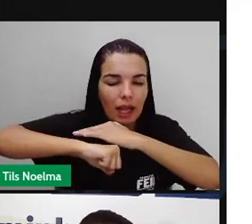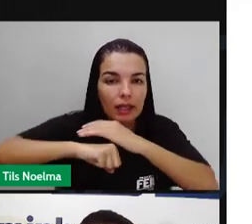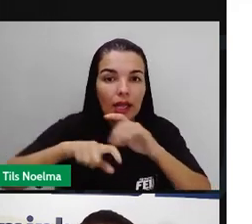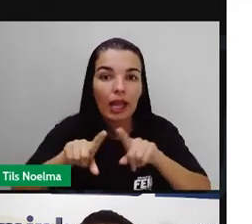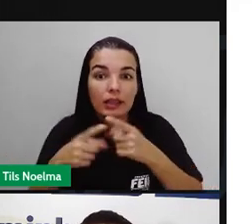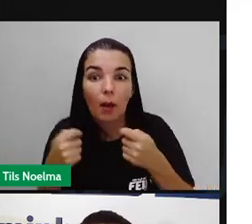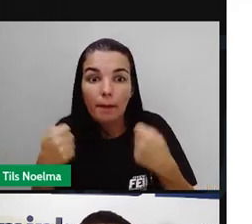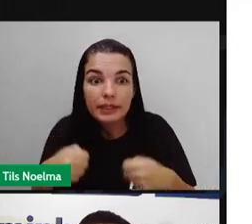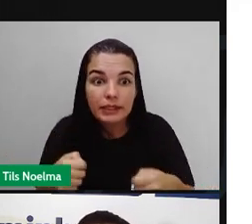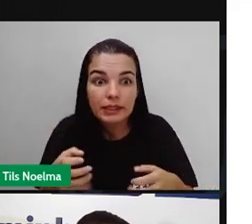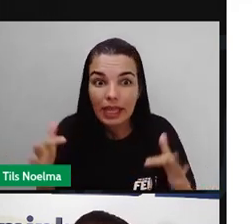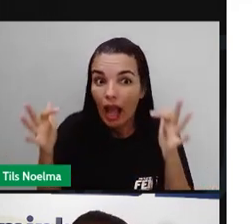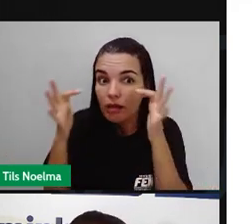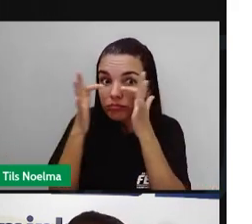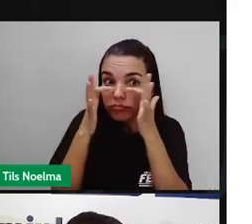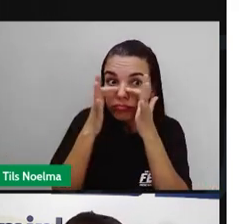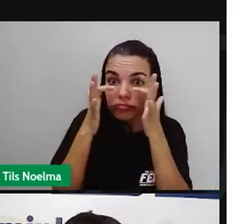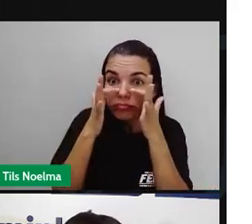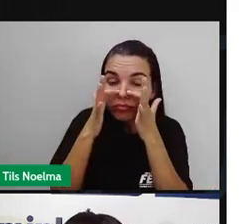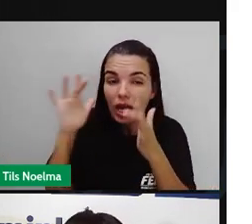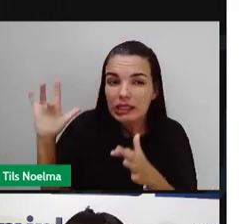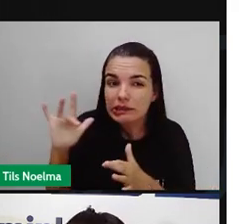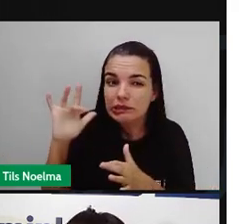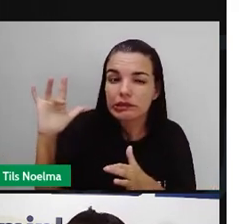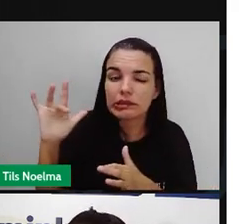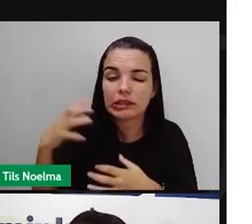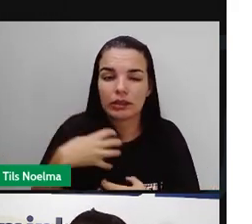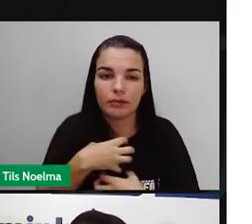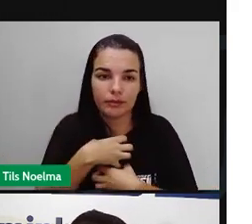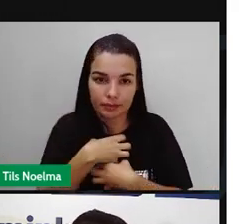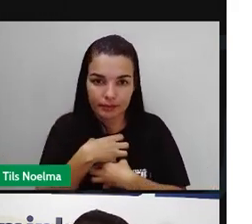sempre atentos a esses sintomas.